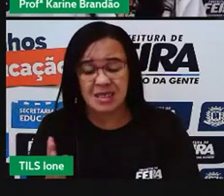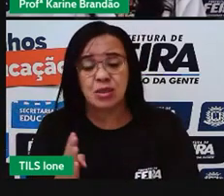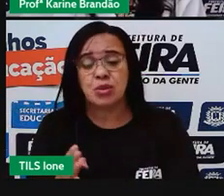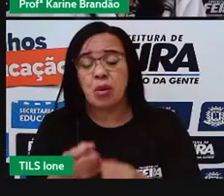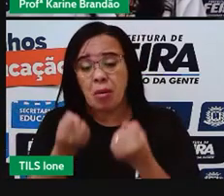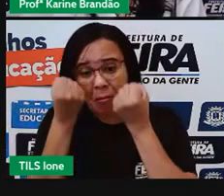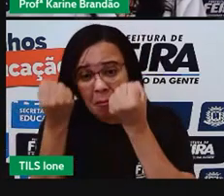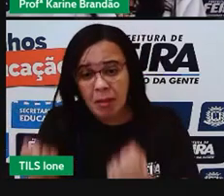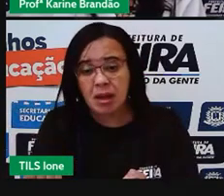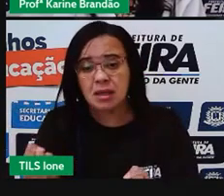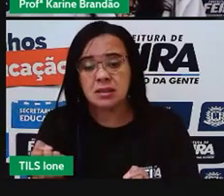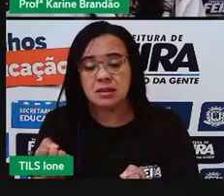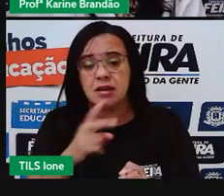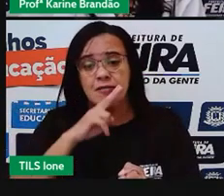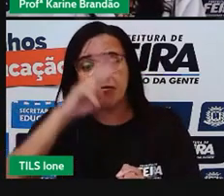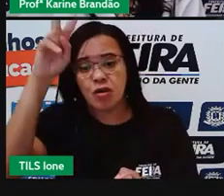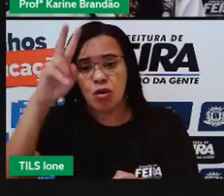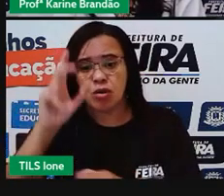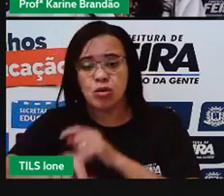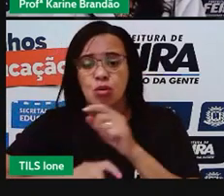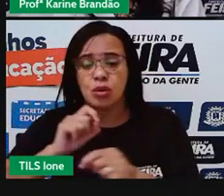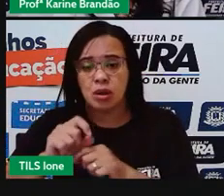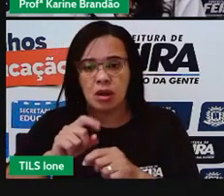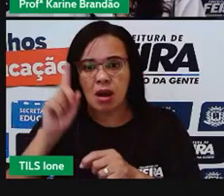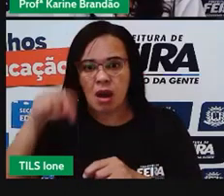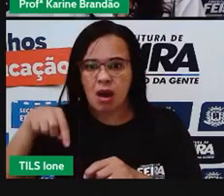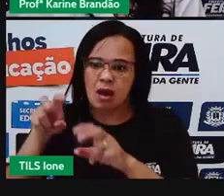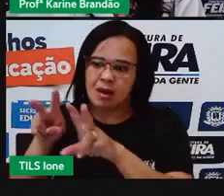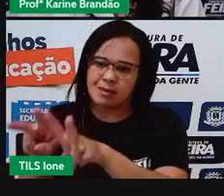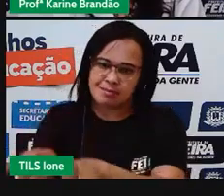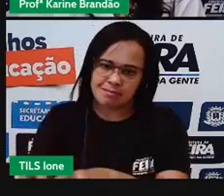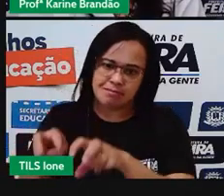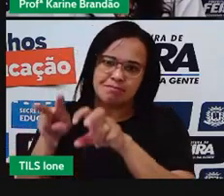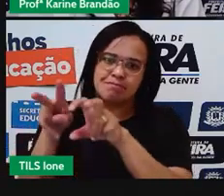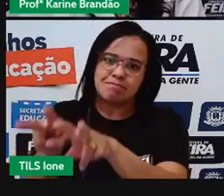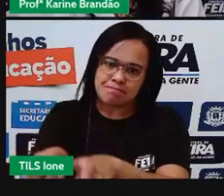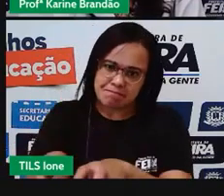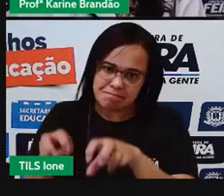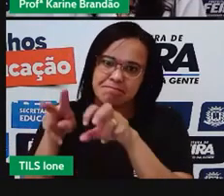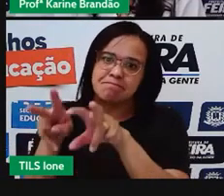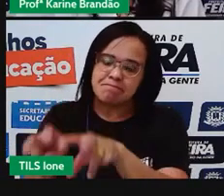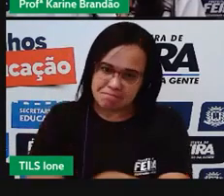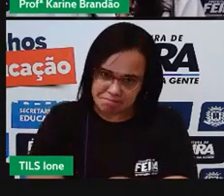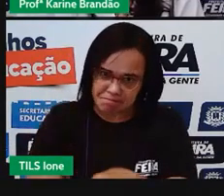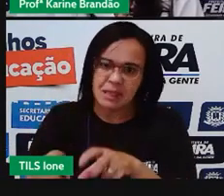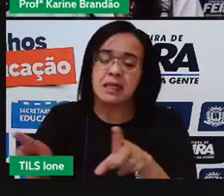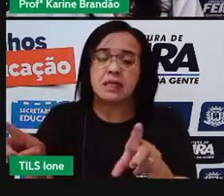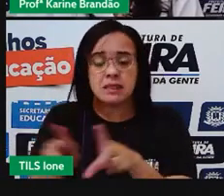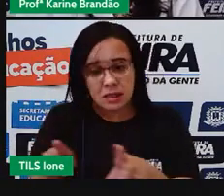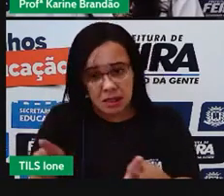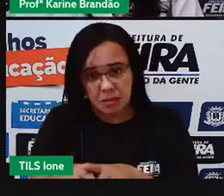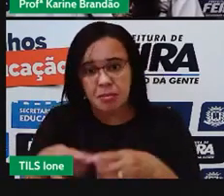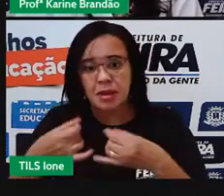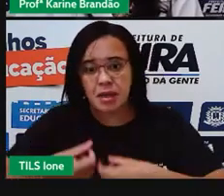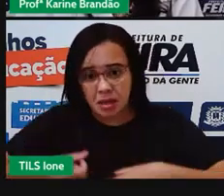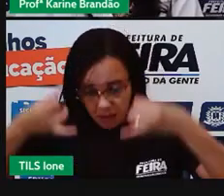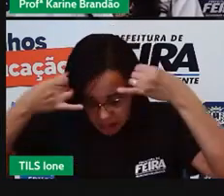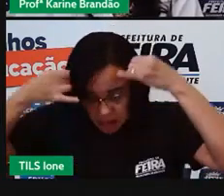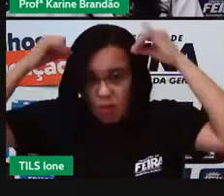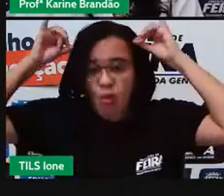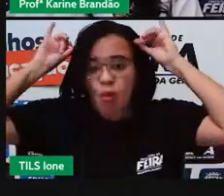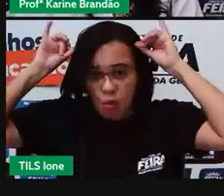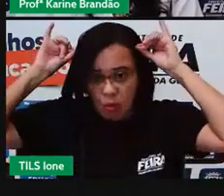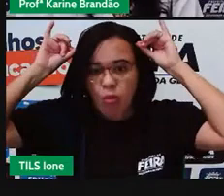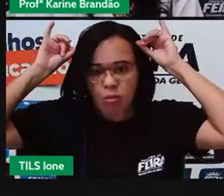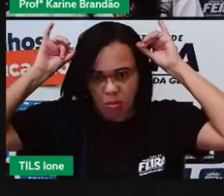é o setor da agricultura e da agropecuária, tá? E aí, então, a gente tem um cálculo de